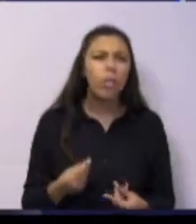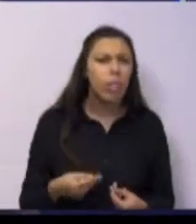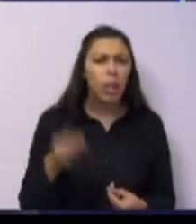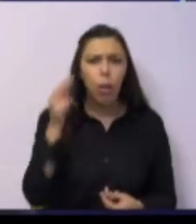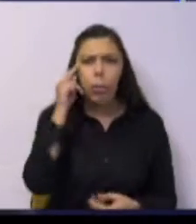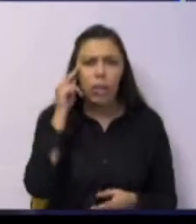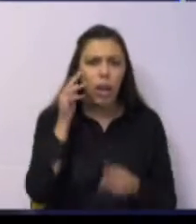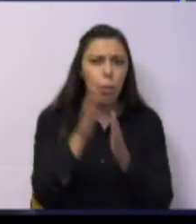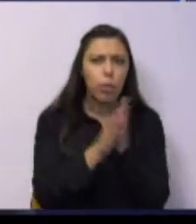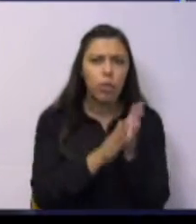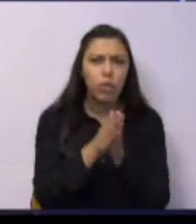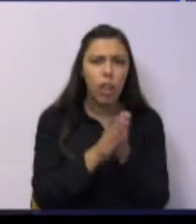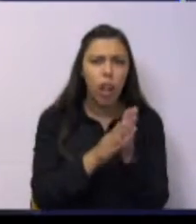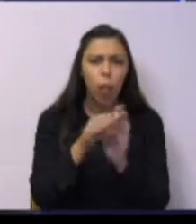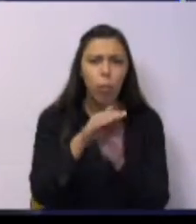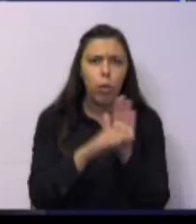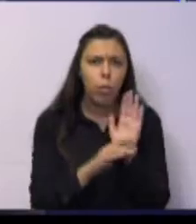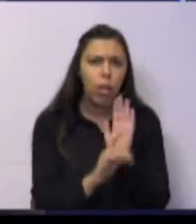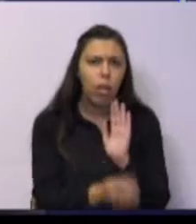Vicente?